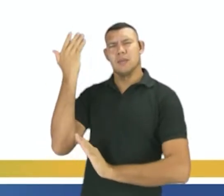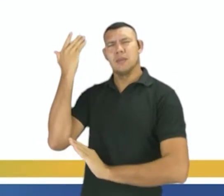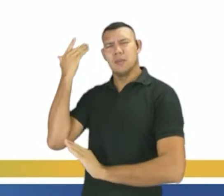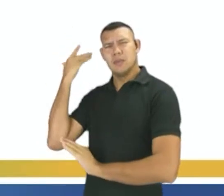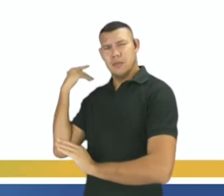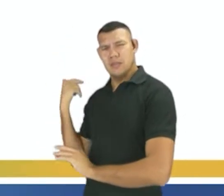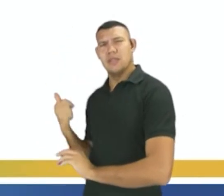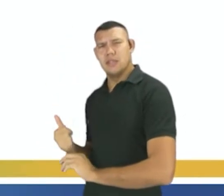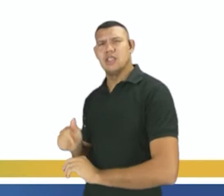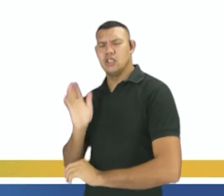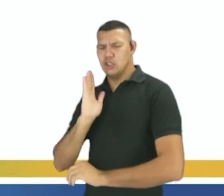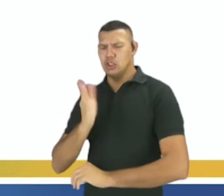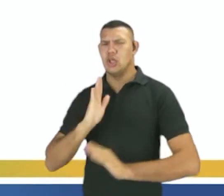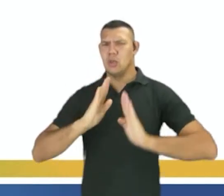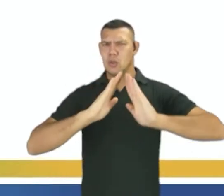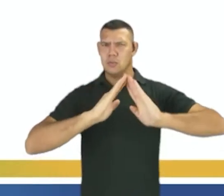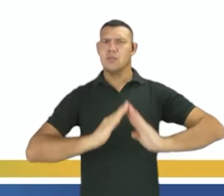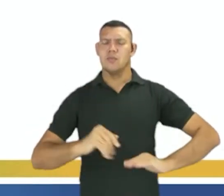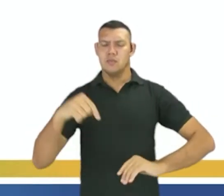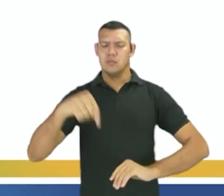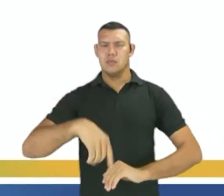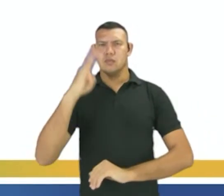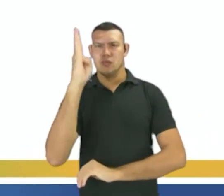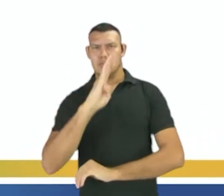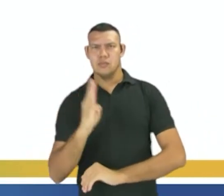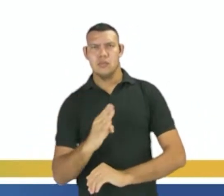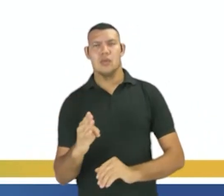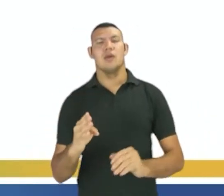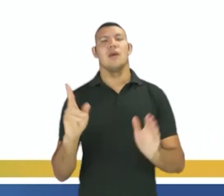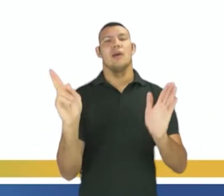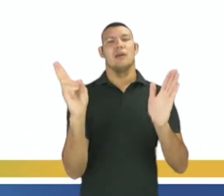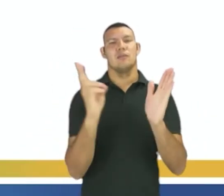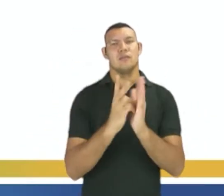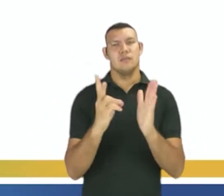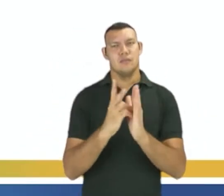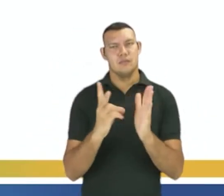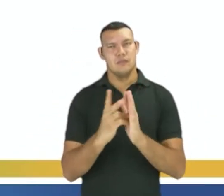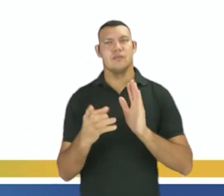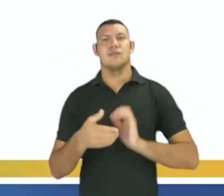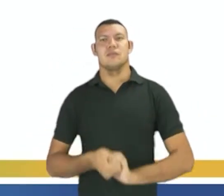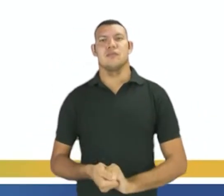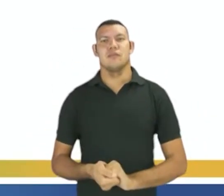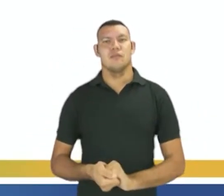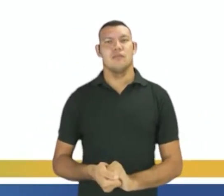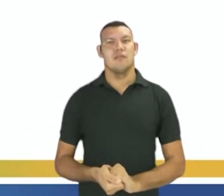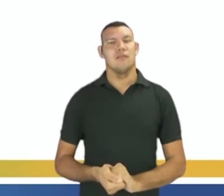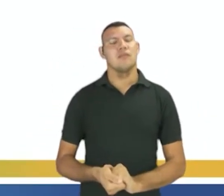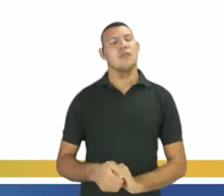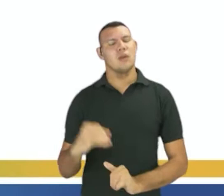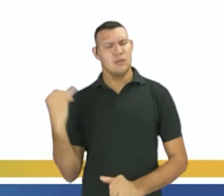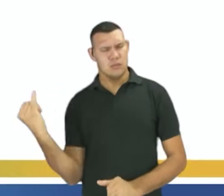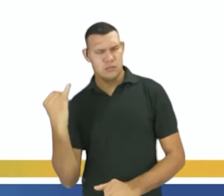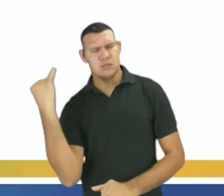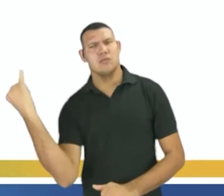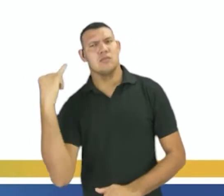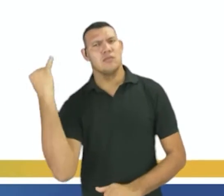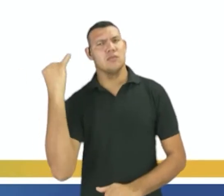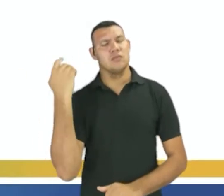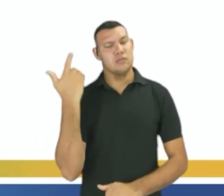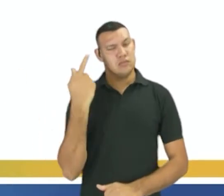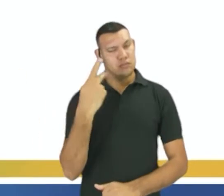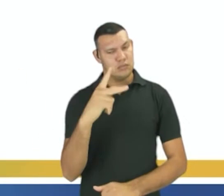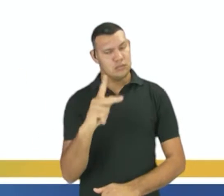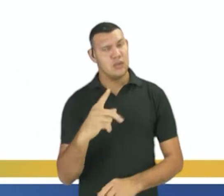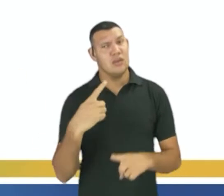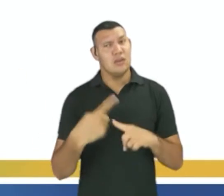o território já era habitado por povos nativos, nesse caso os índios. E aí a gente tem que falar da importância dos povos indígenas